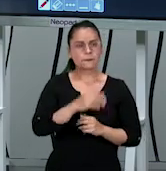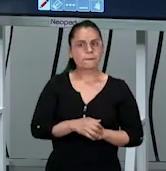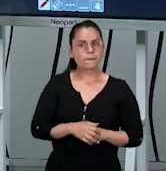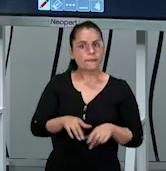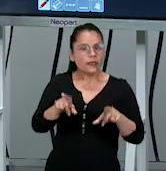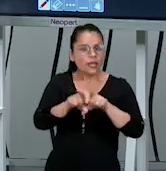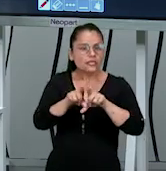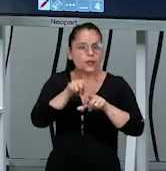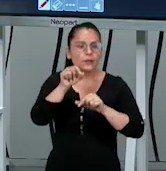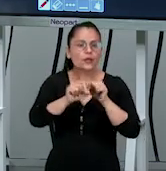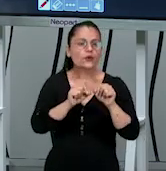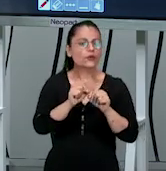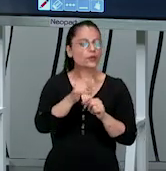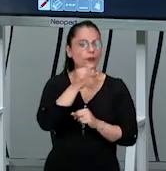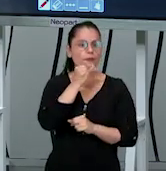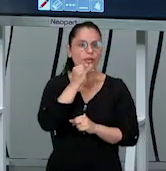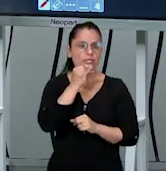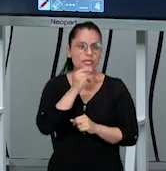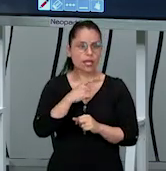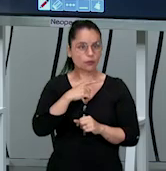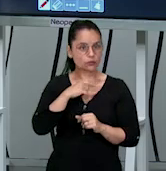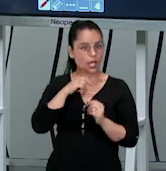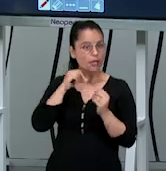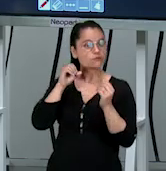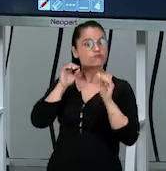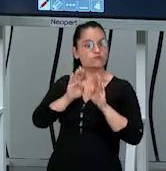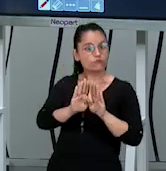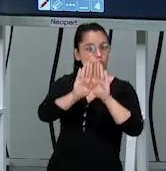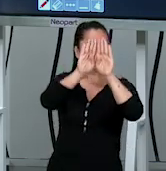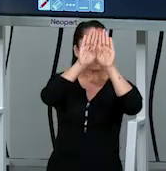além do bloqueio vamos supor que a bola passou por esse bloqueio